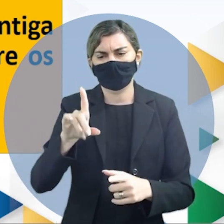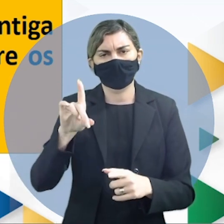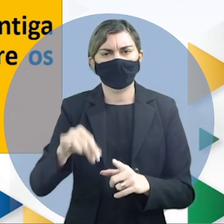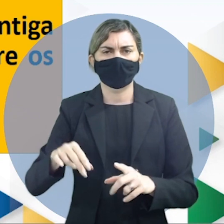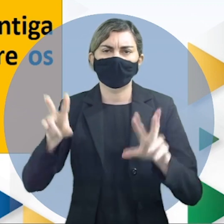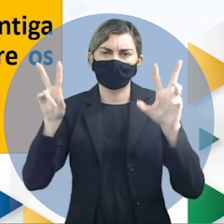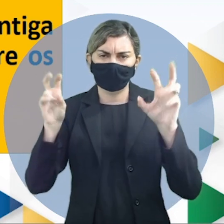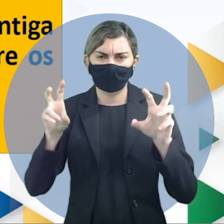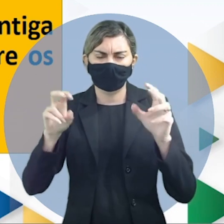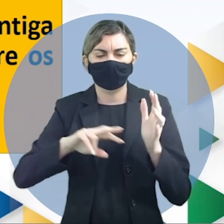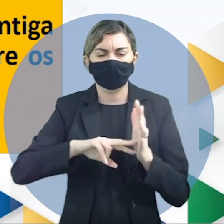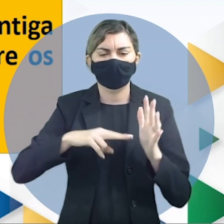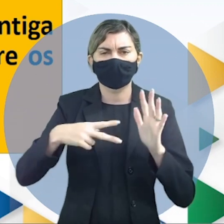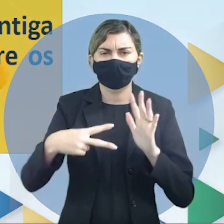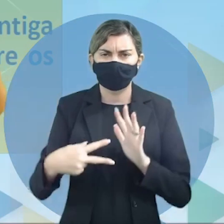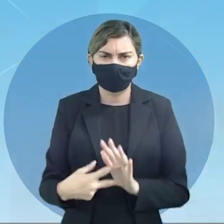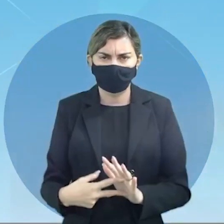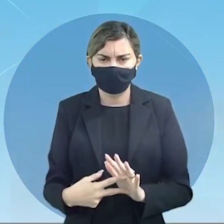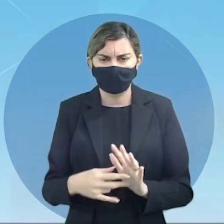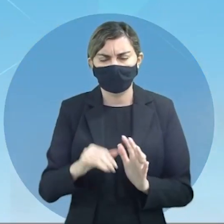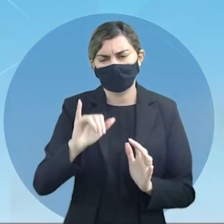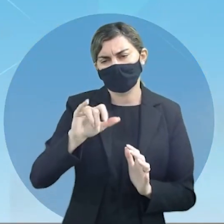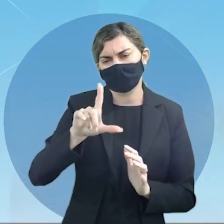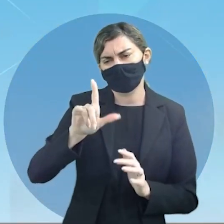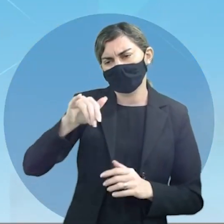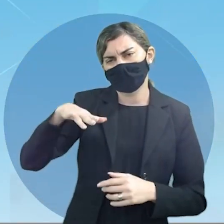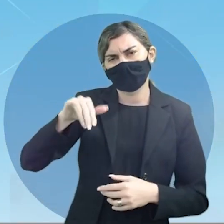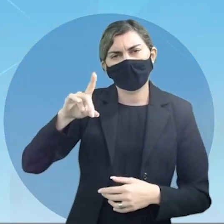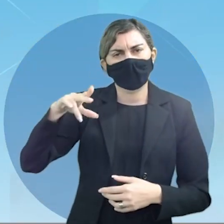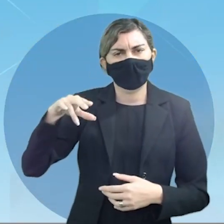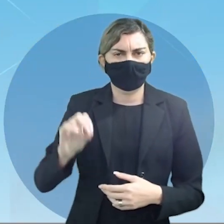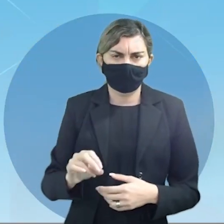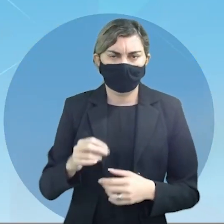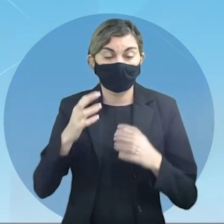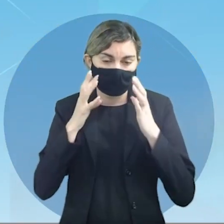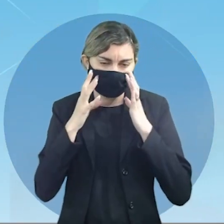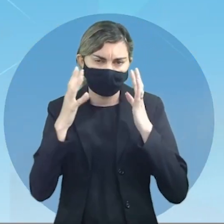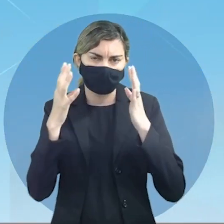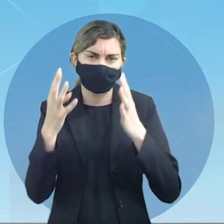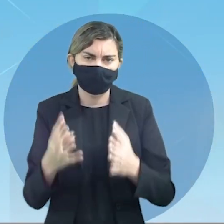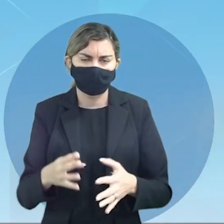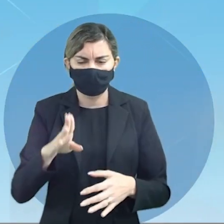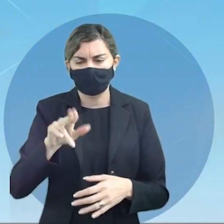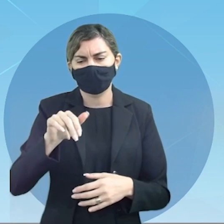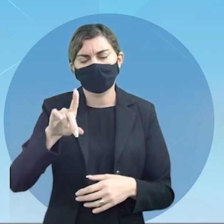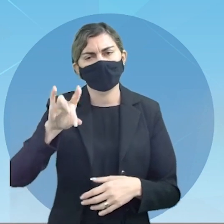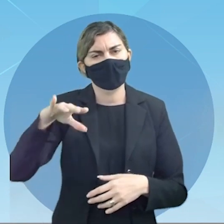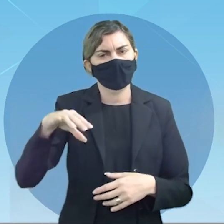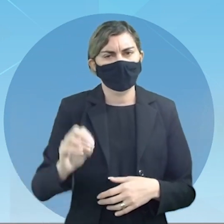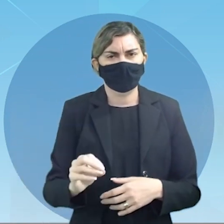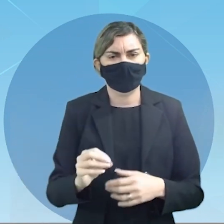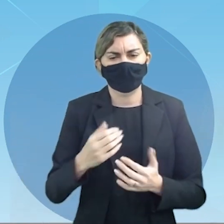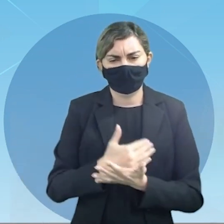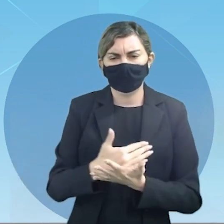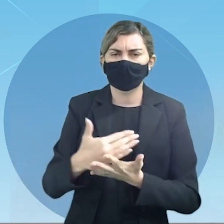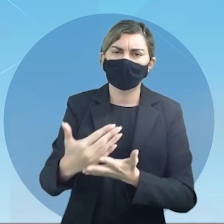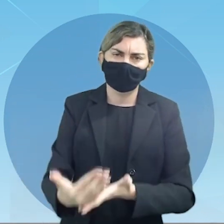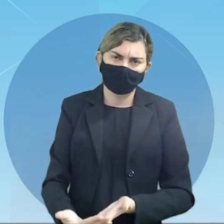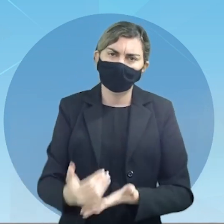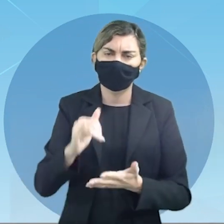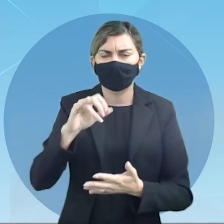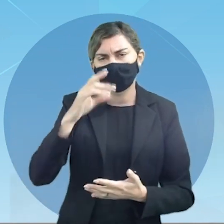título que significa o iluminado então prestem bem atenção budismo suas origens